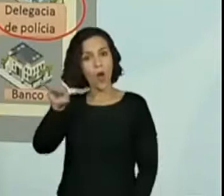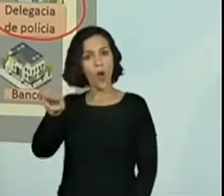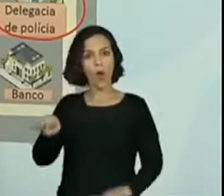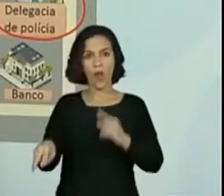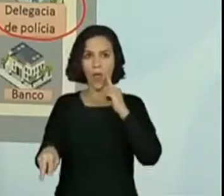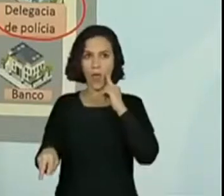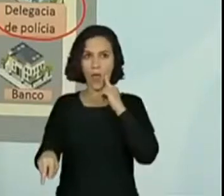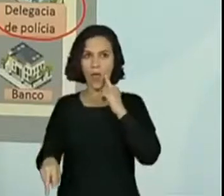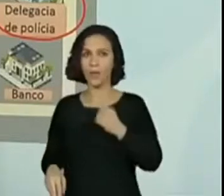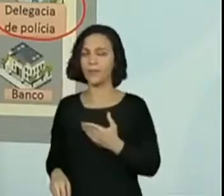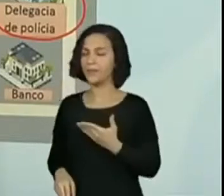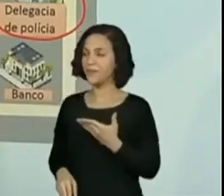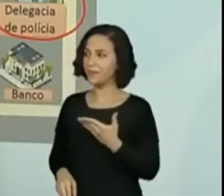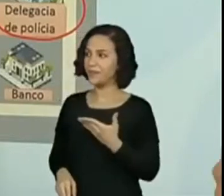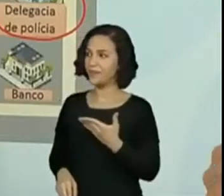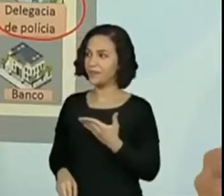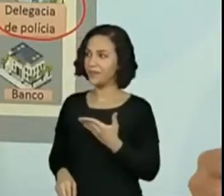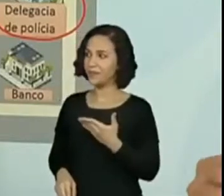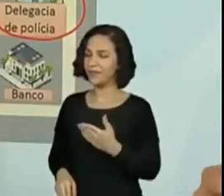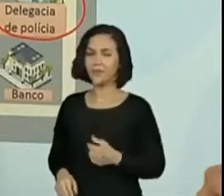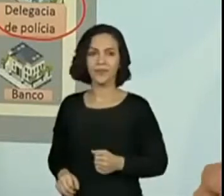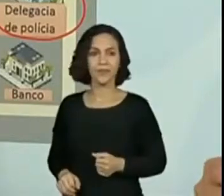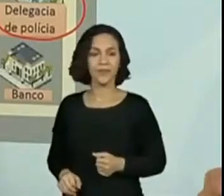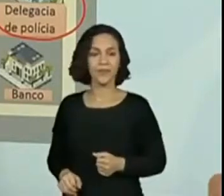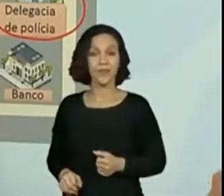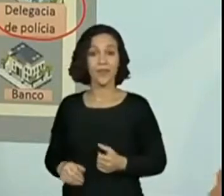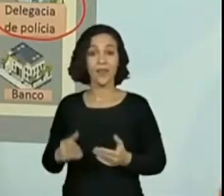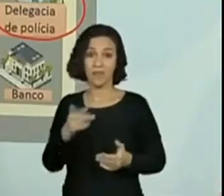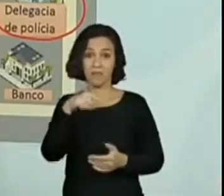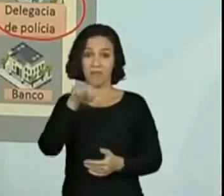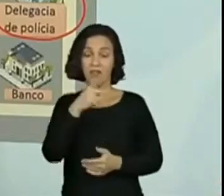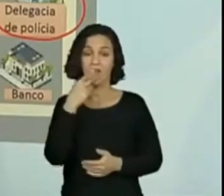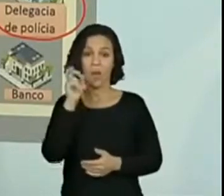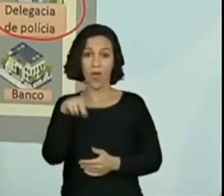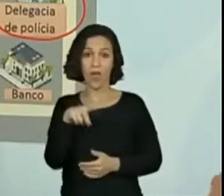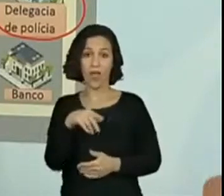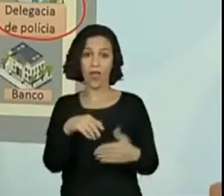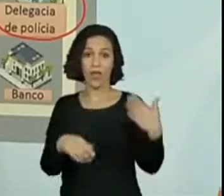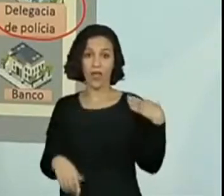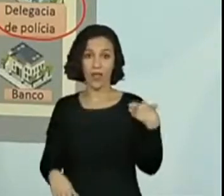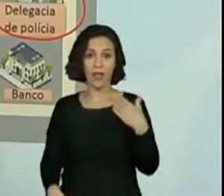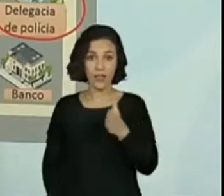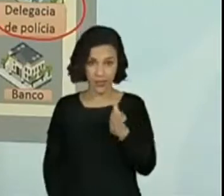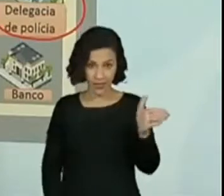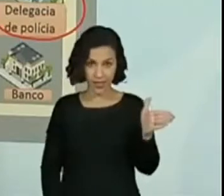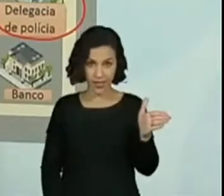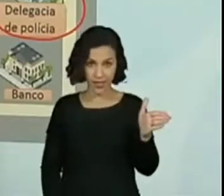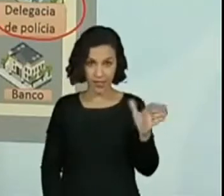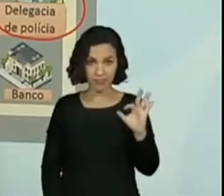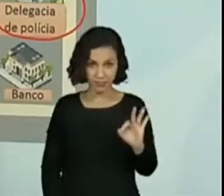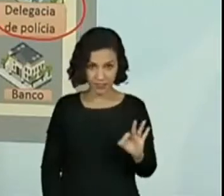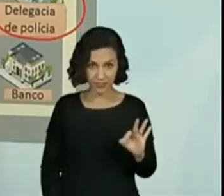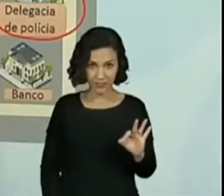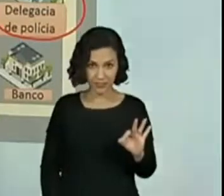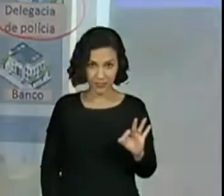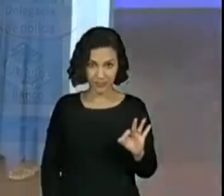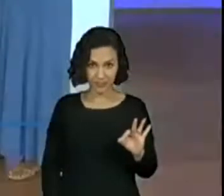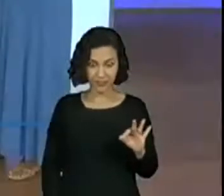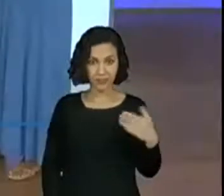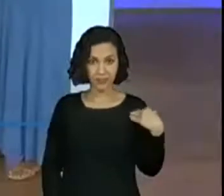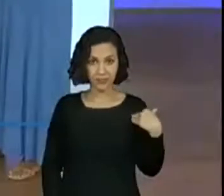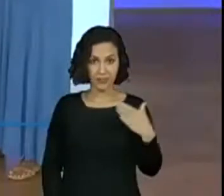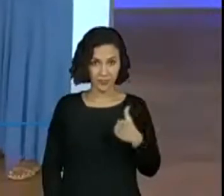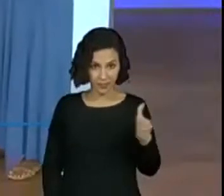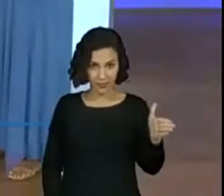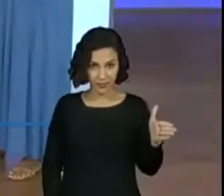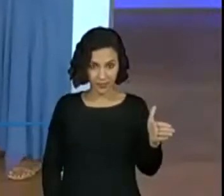virar? Direita ou esquerda? Colocaram esquerda. Ela pode virar para a esquerda. Vamos ver? Eu vou virar e eu sempre vou andar um quarteirão, tá, gente?